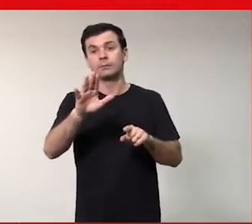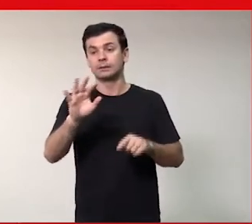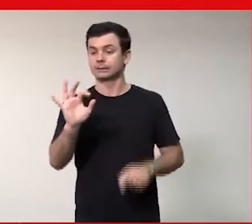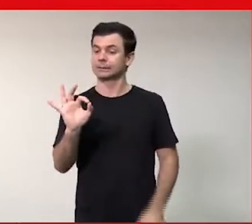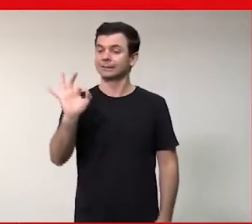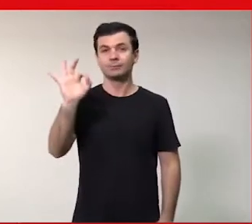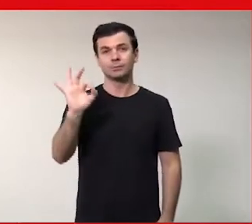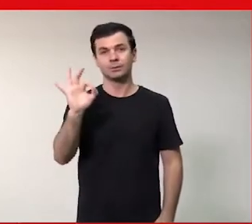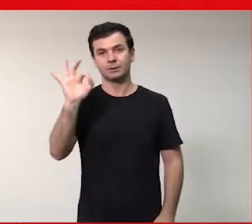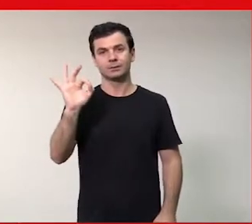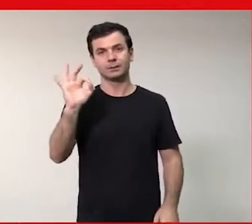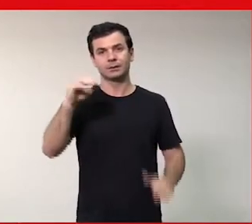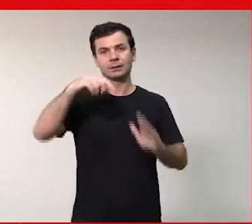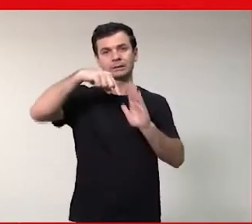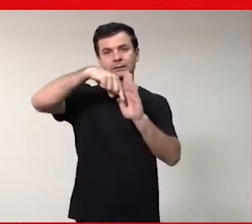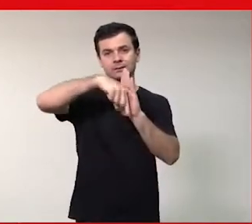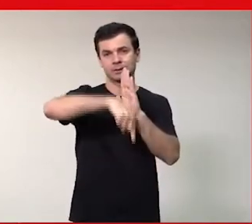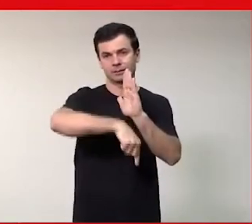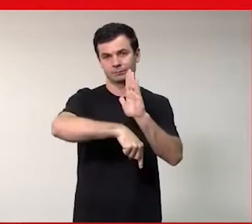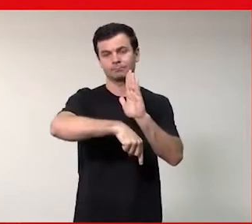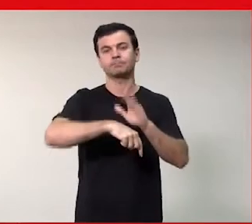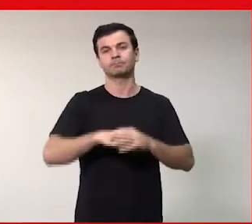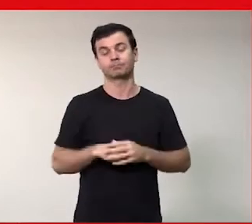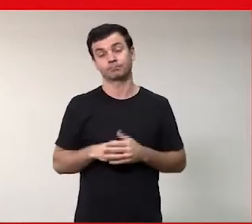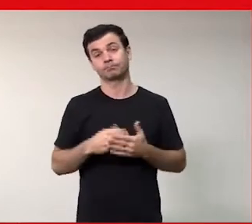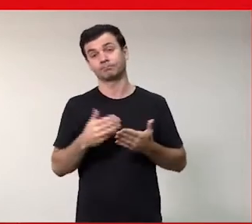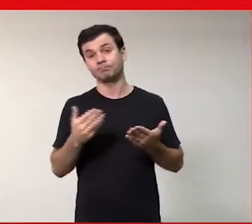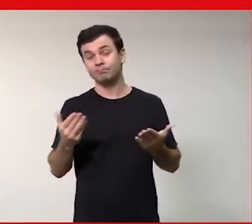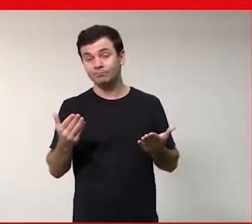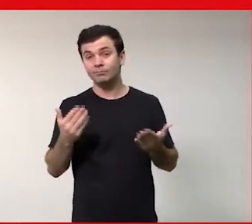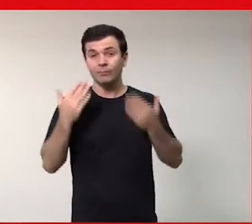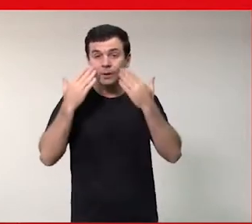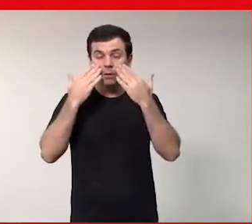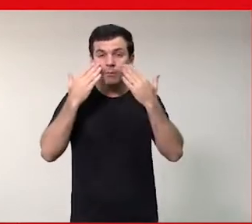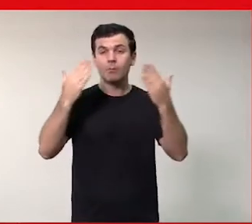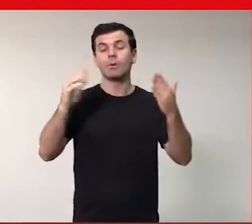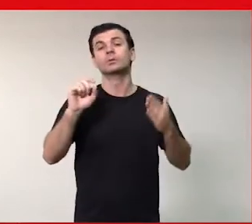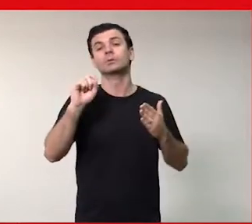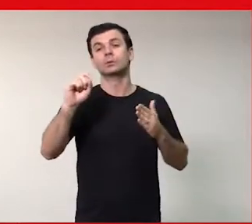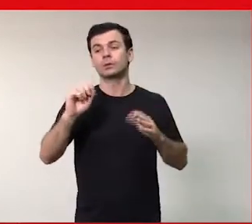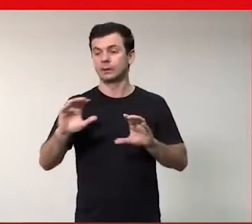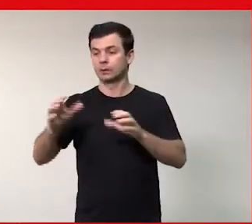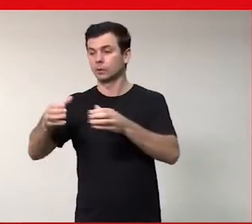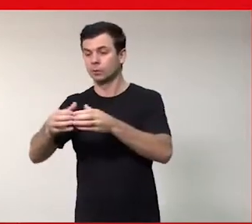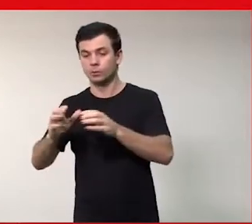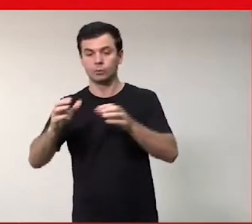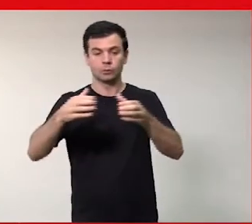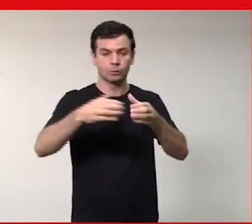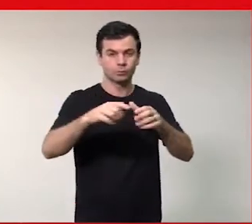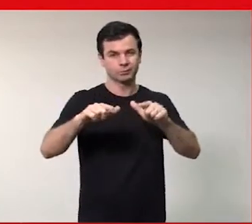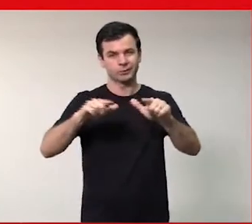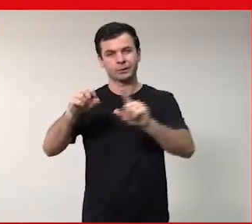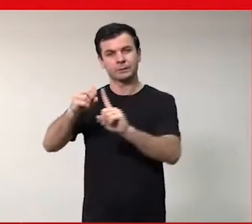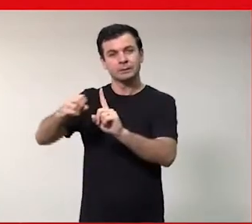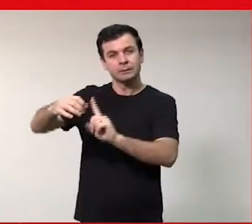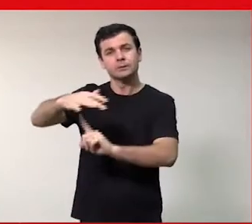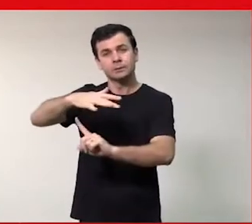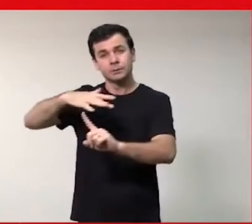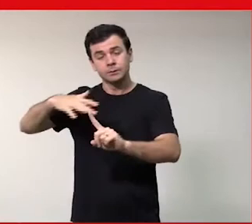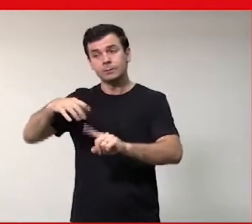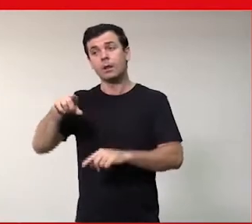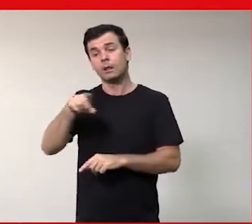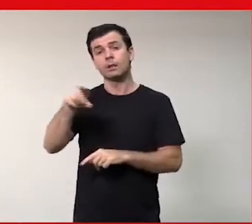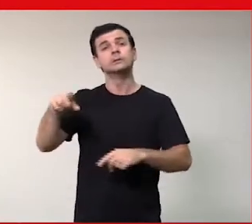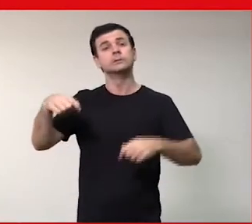ela tem decaído no decorrer dos anos. Então, isso demonstra que as organizações da sociedade civil precisam realmente de